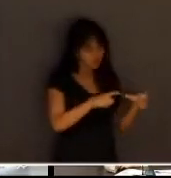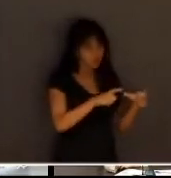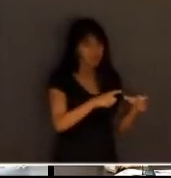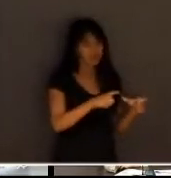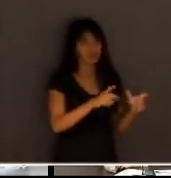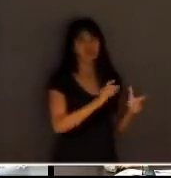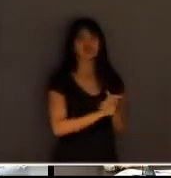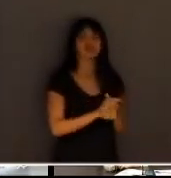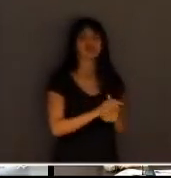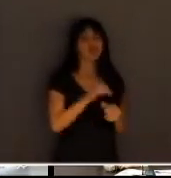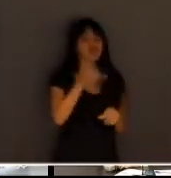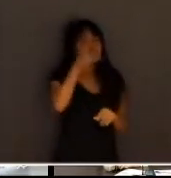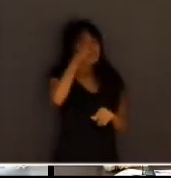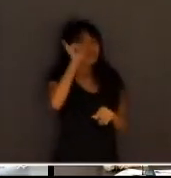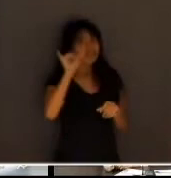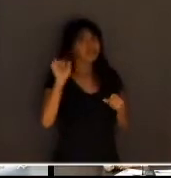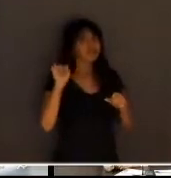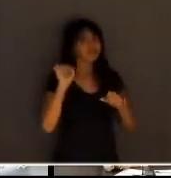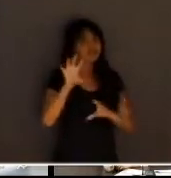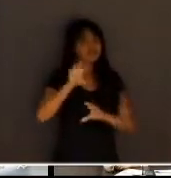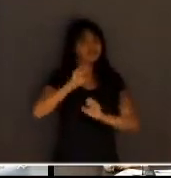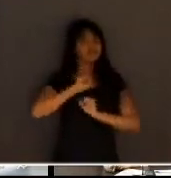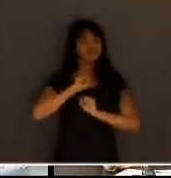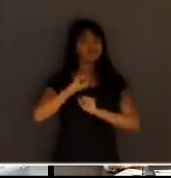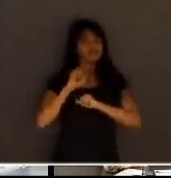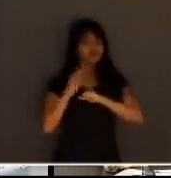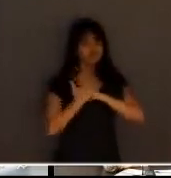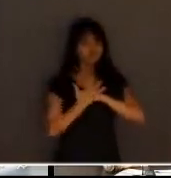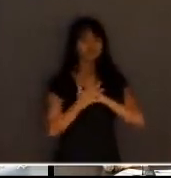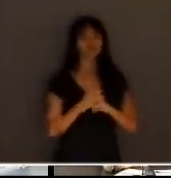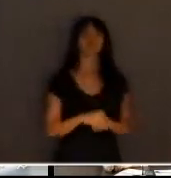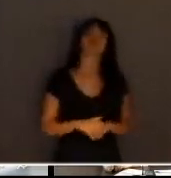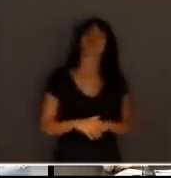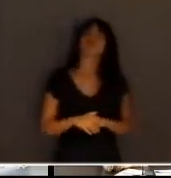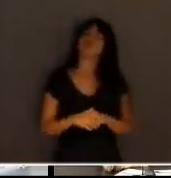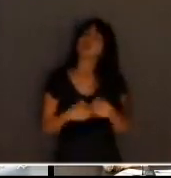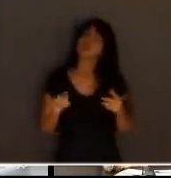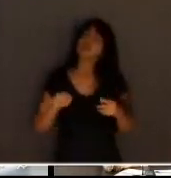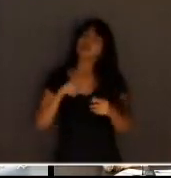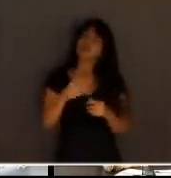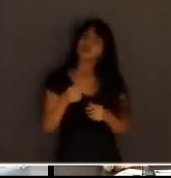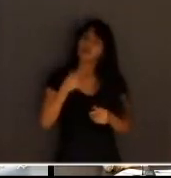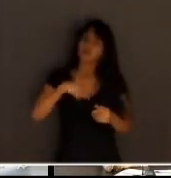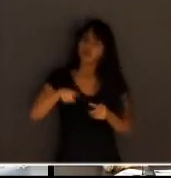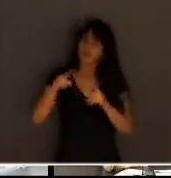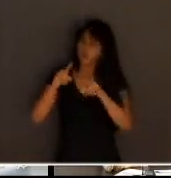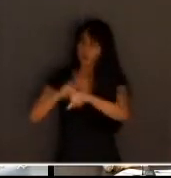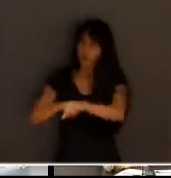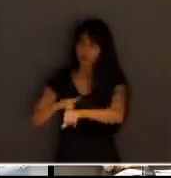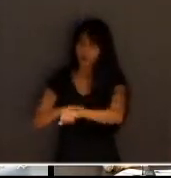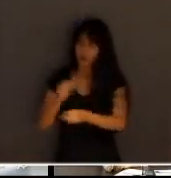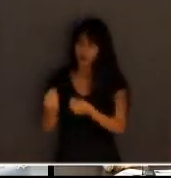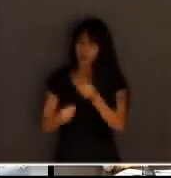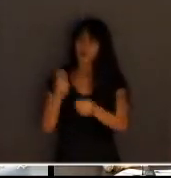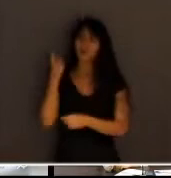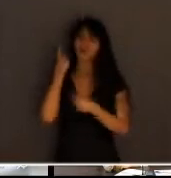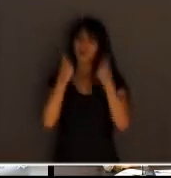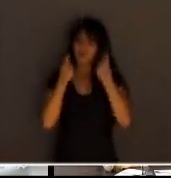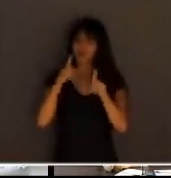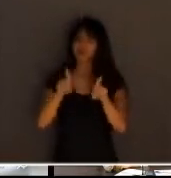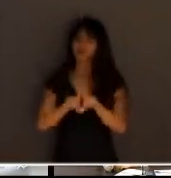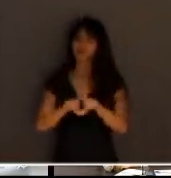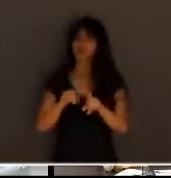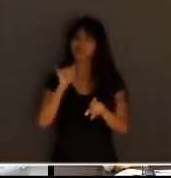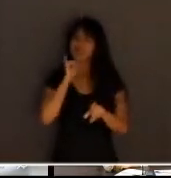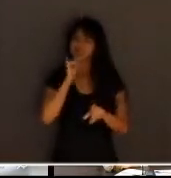mais a contaminação. Ao mesmo tempo, a ida ao banheiro, por exemplo, vai ser uma preocupação. Geralmente, você tem lugares onde tem uma